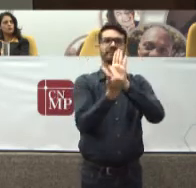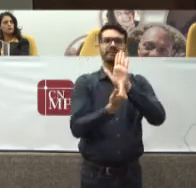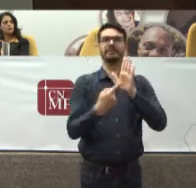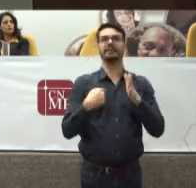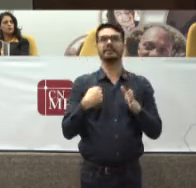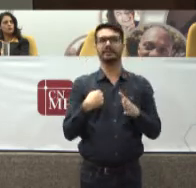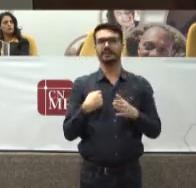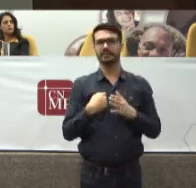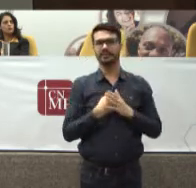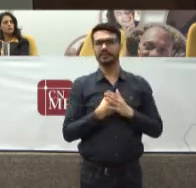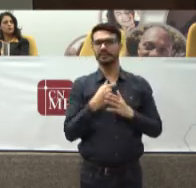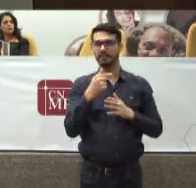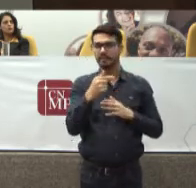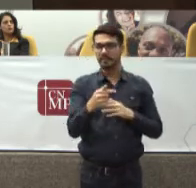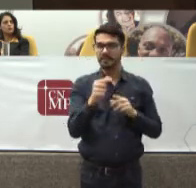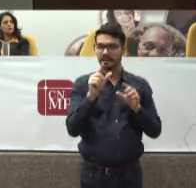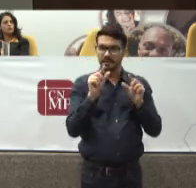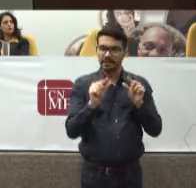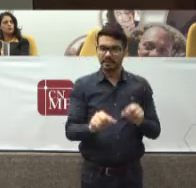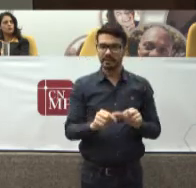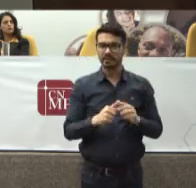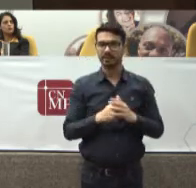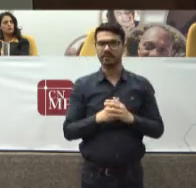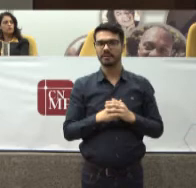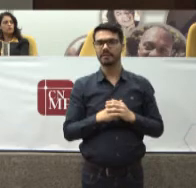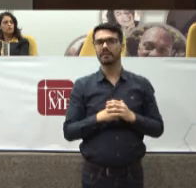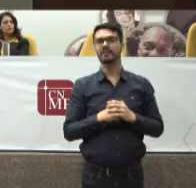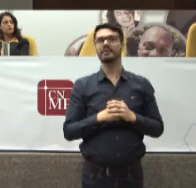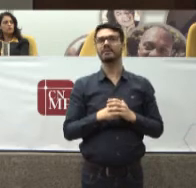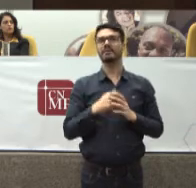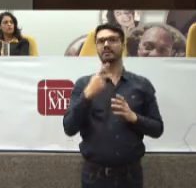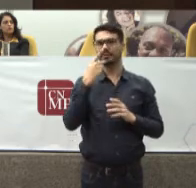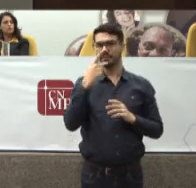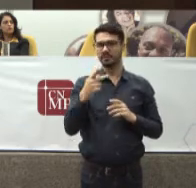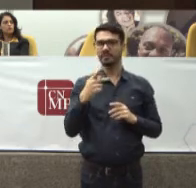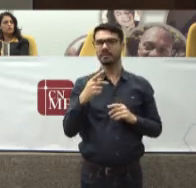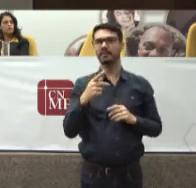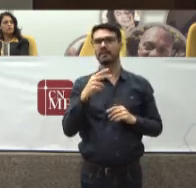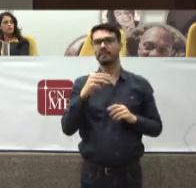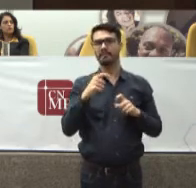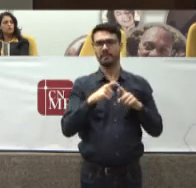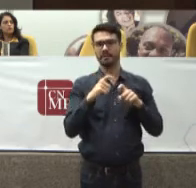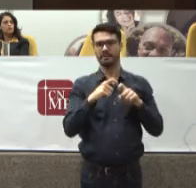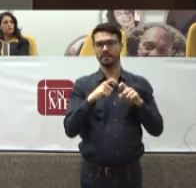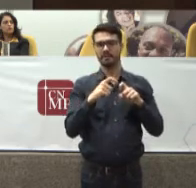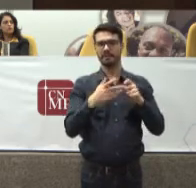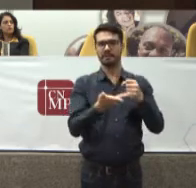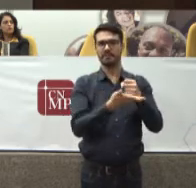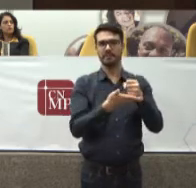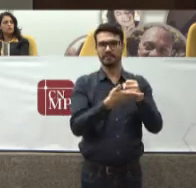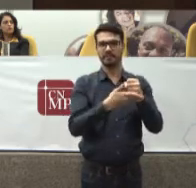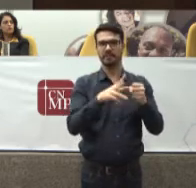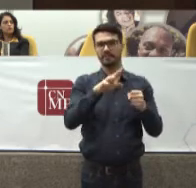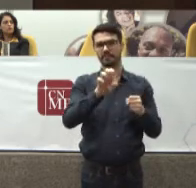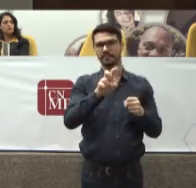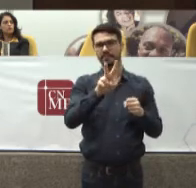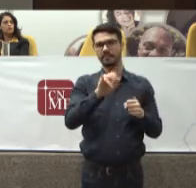dessem Um mínimo crédito Sobre a medicina Baseada em evidência Procurassem Depois